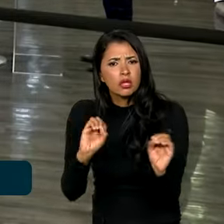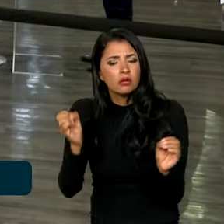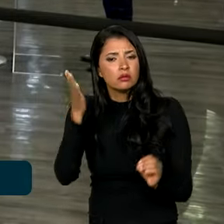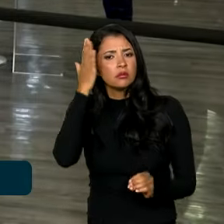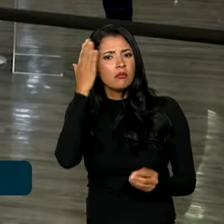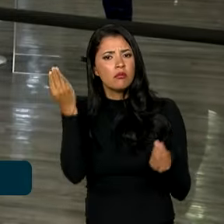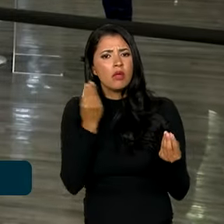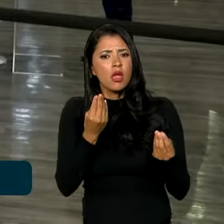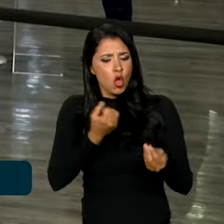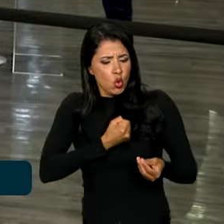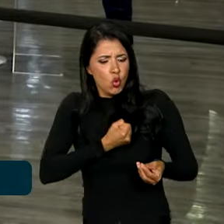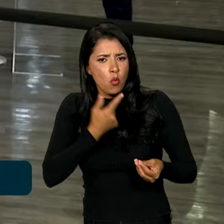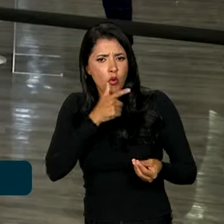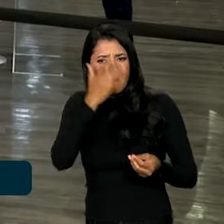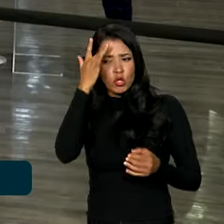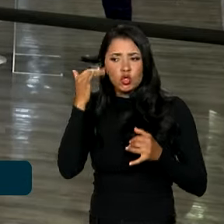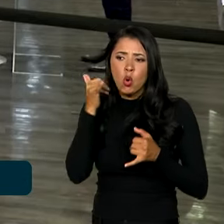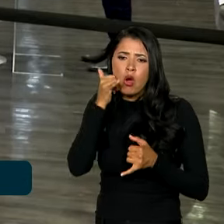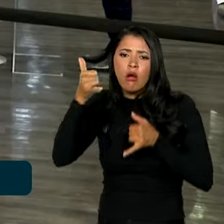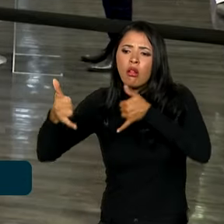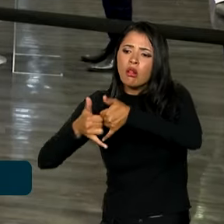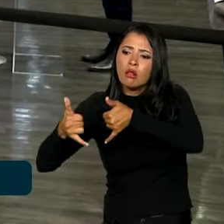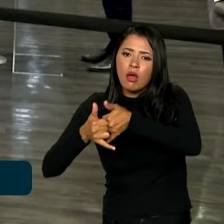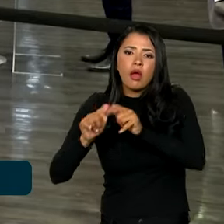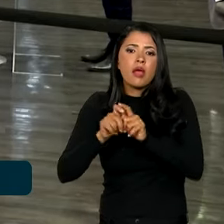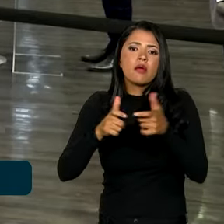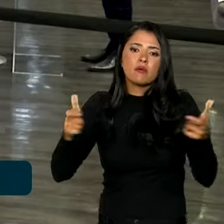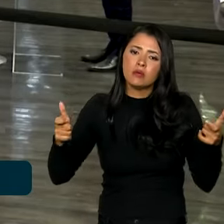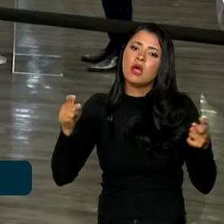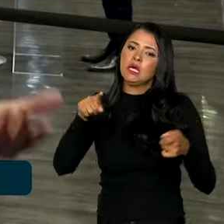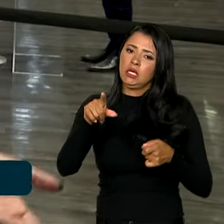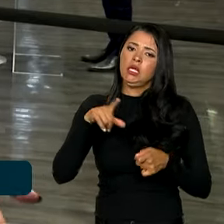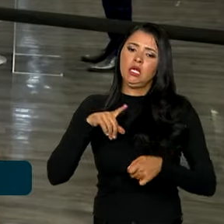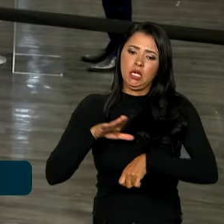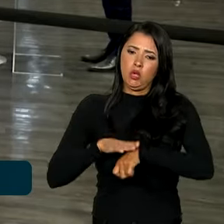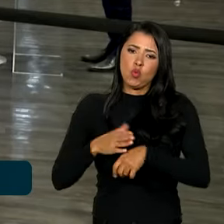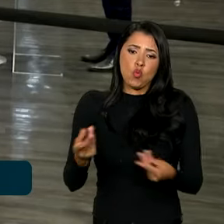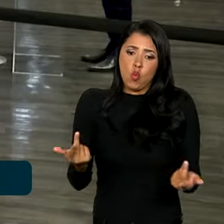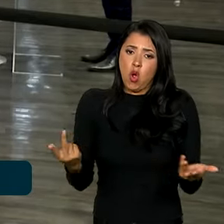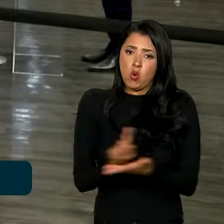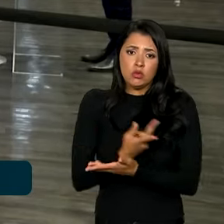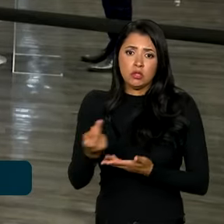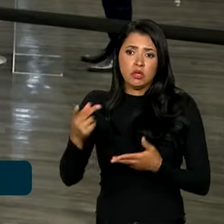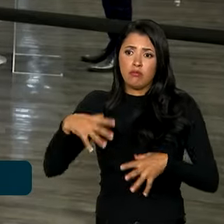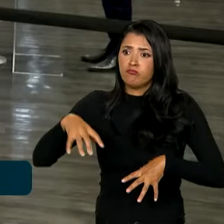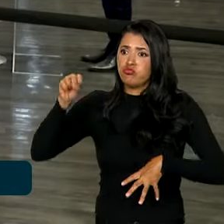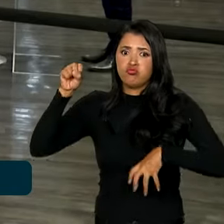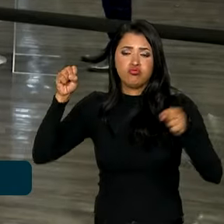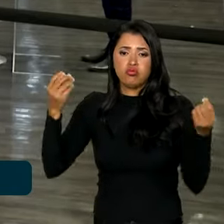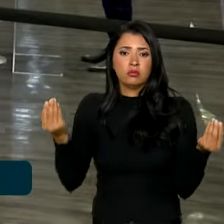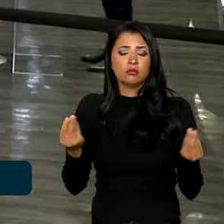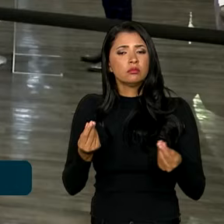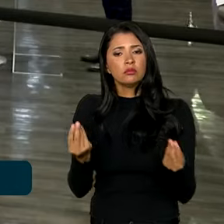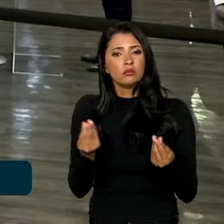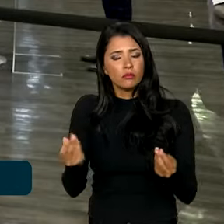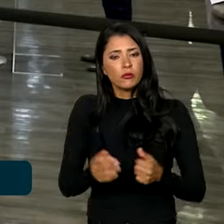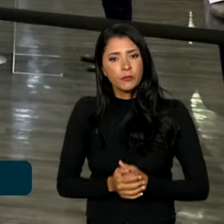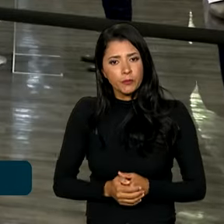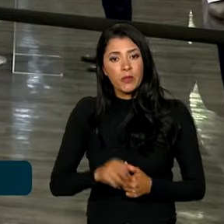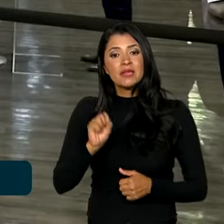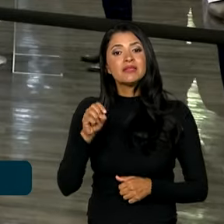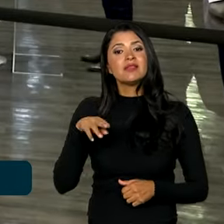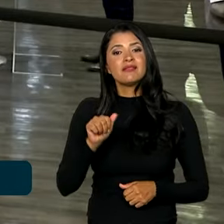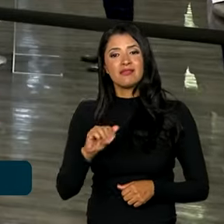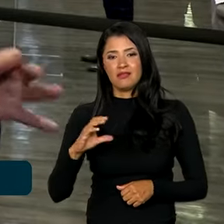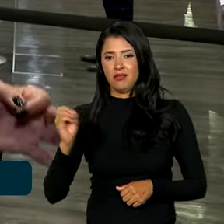sobre os canais de atendimento pro consumidor e a ampliação desses canais em situações como essa de um apagão extremo. E disse ainda a Senacom que